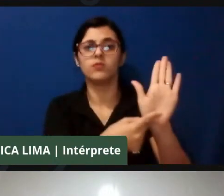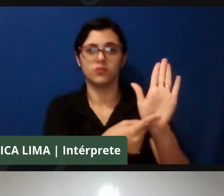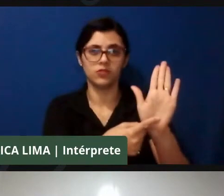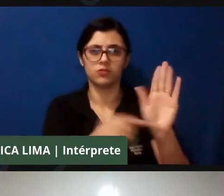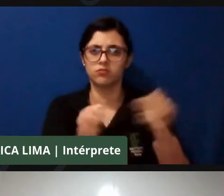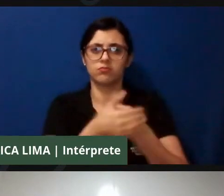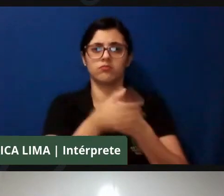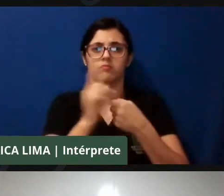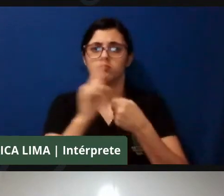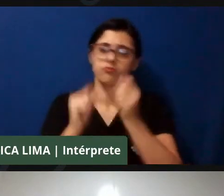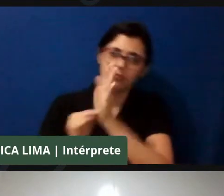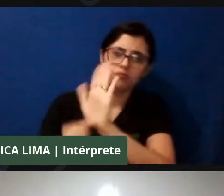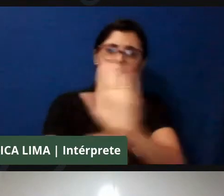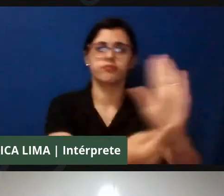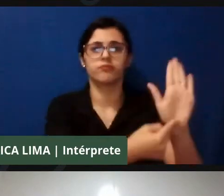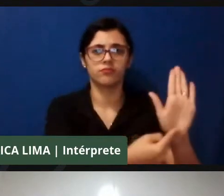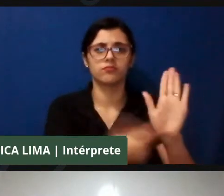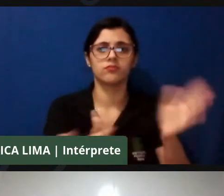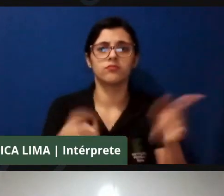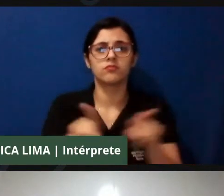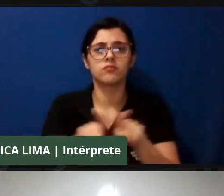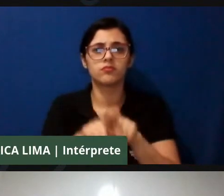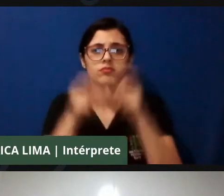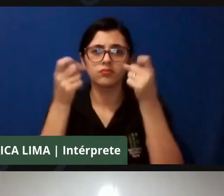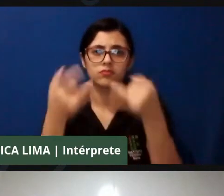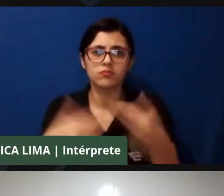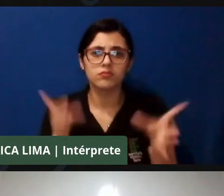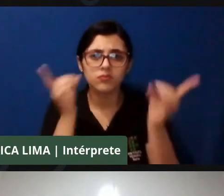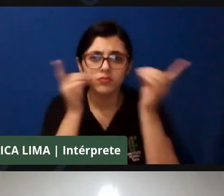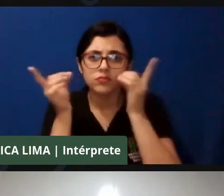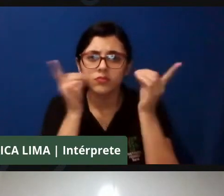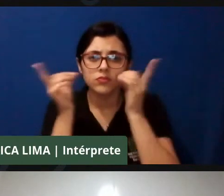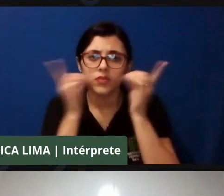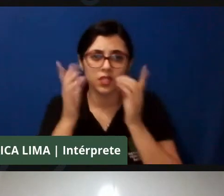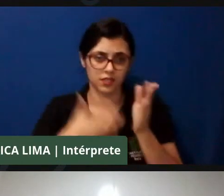falando dos dados para depois e para um pouco da minha pesquisa,